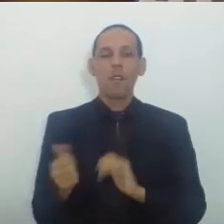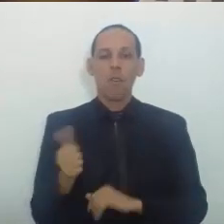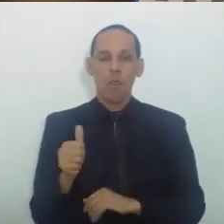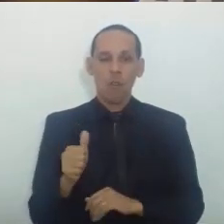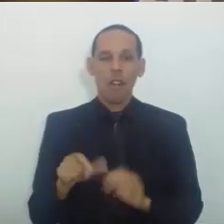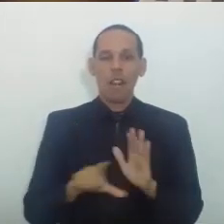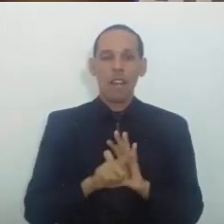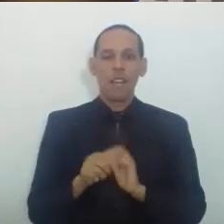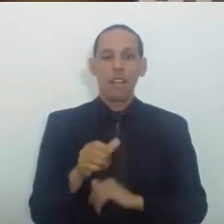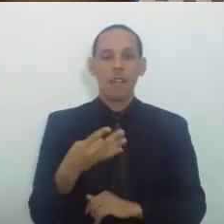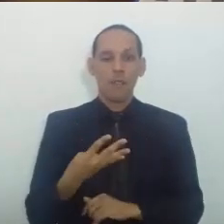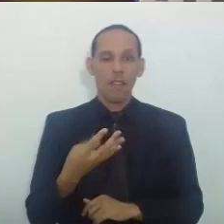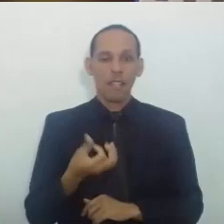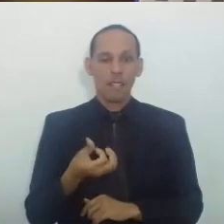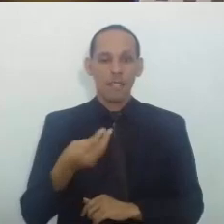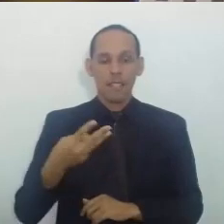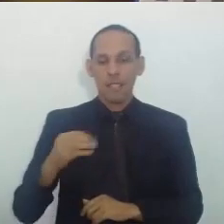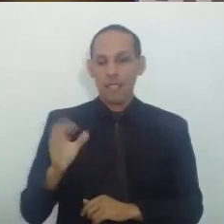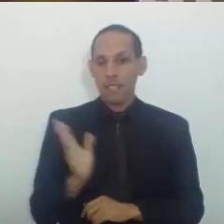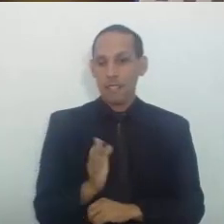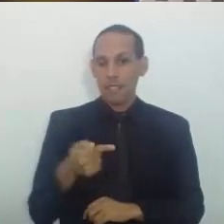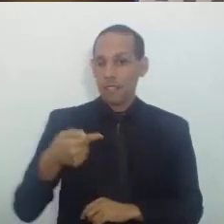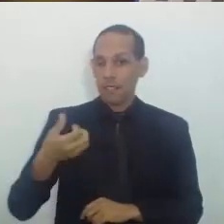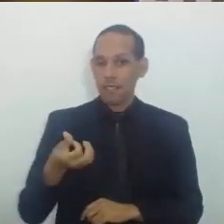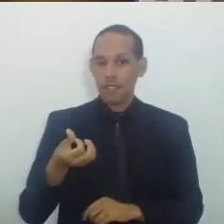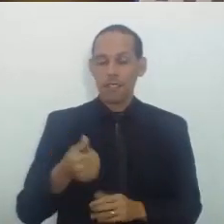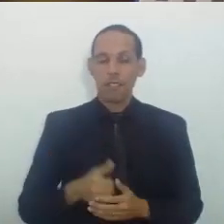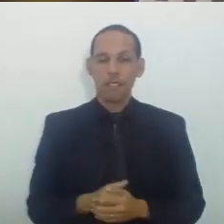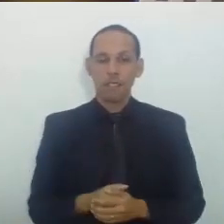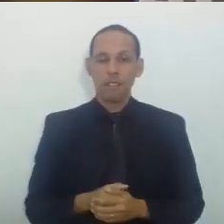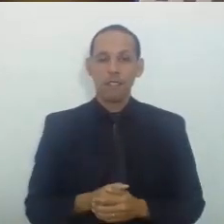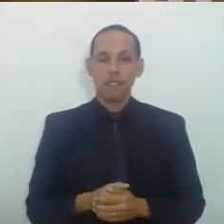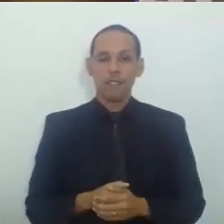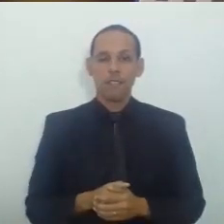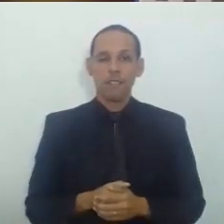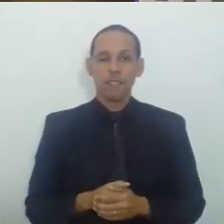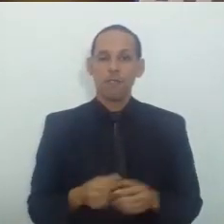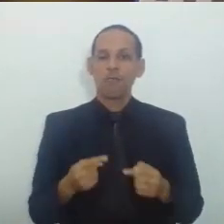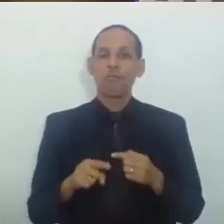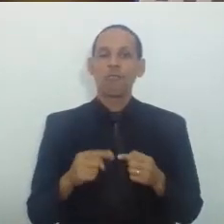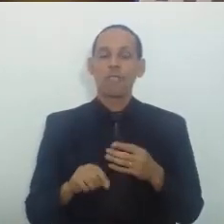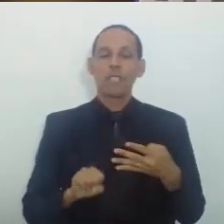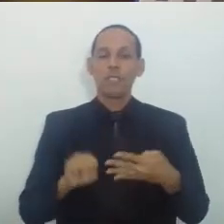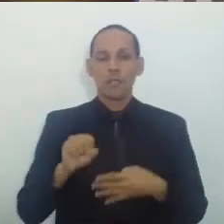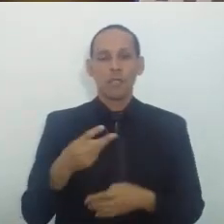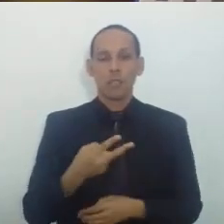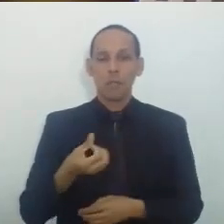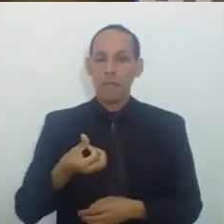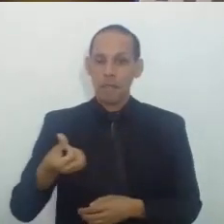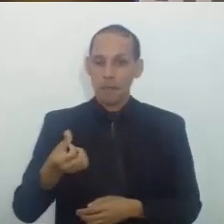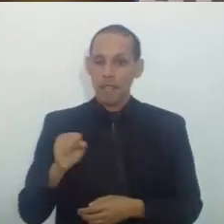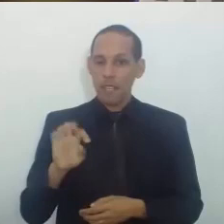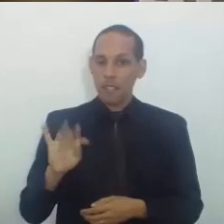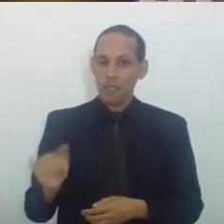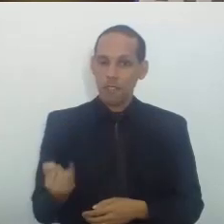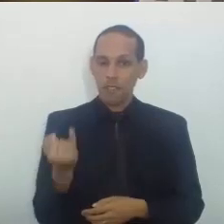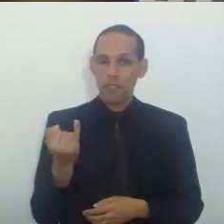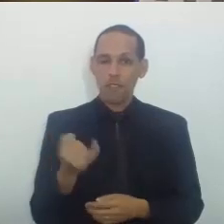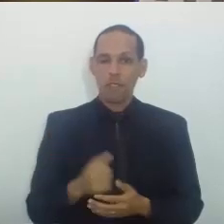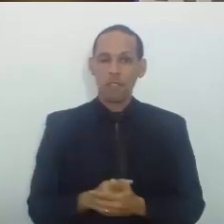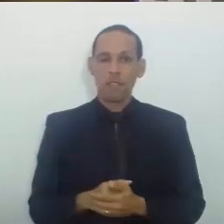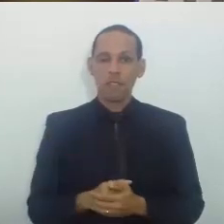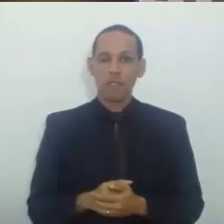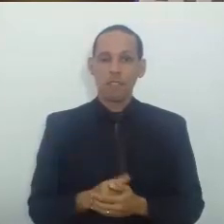Quatro mil Seiscentos e trinta Setenta e seis E não incidência Ao caso da súmula 266 Do SCJ Que é outra